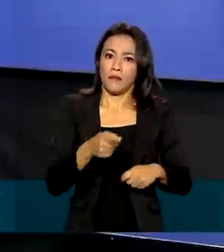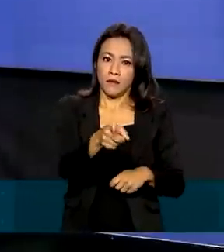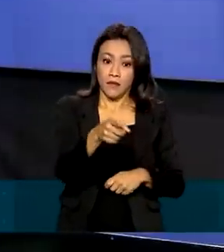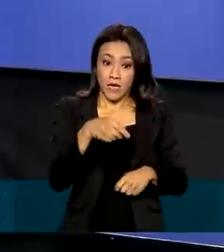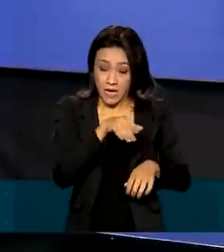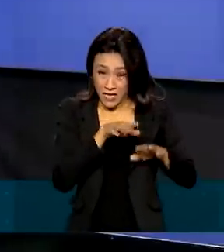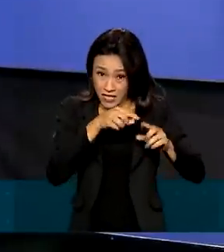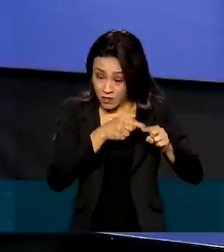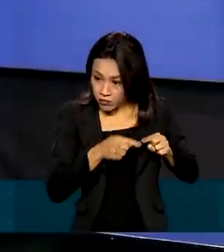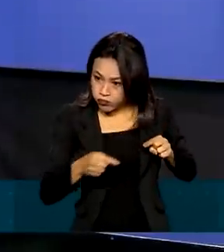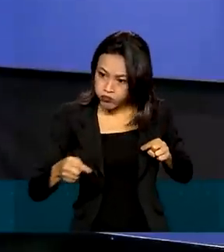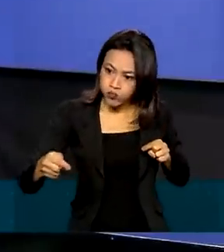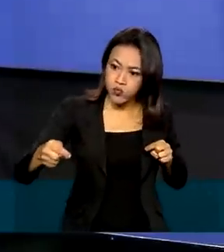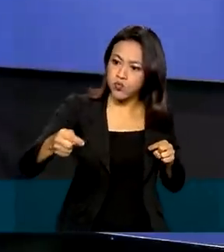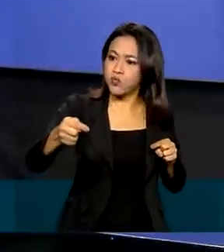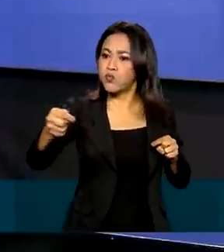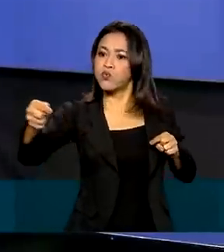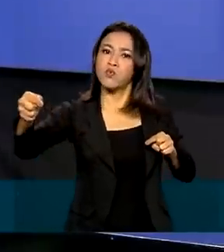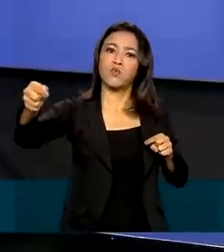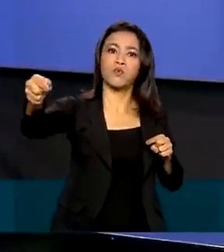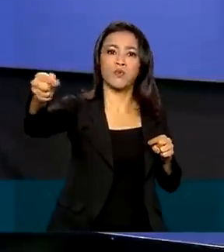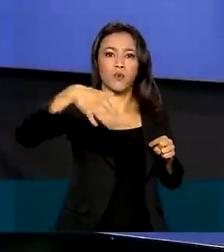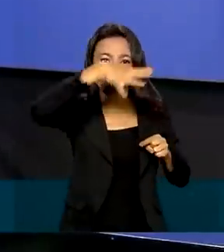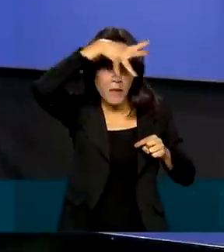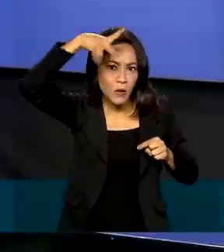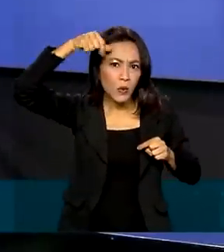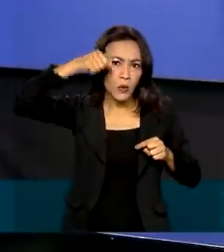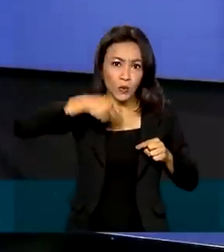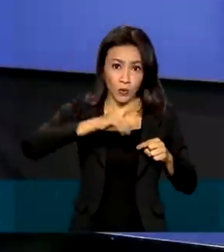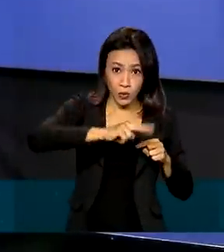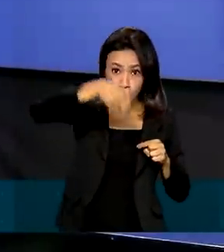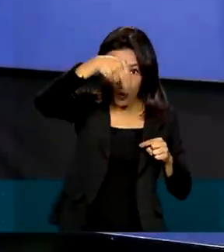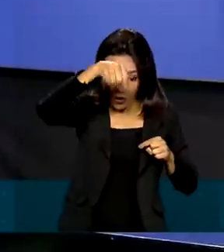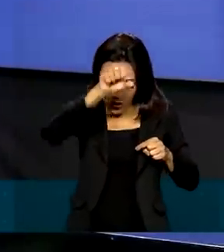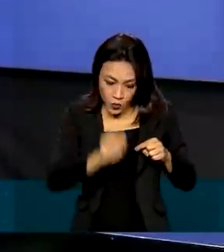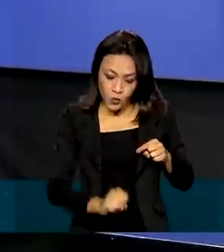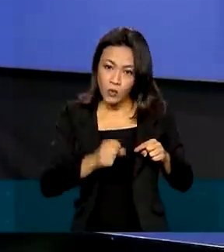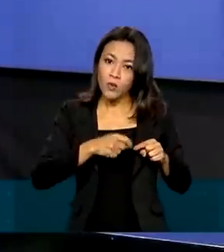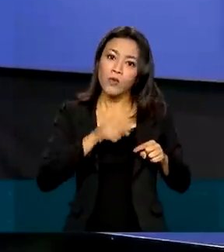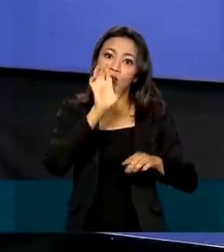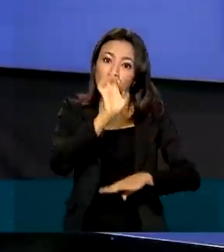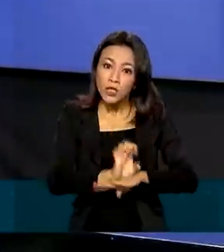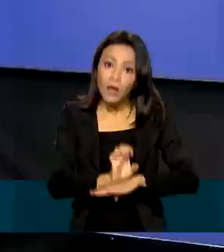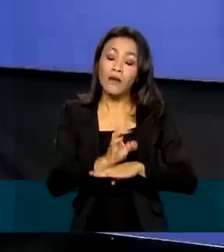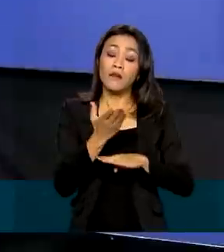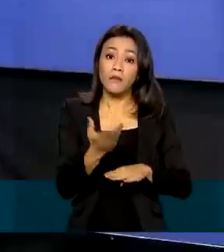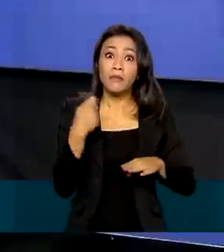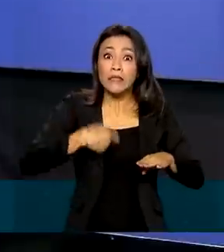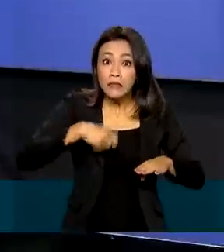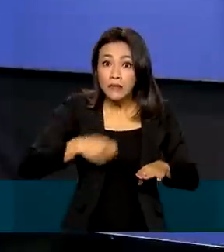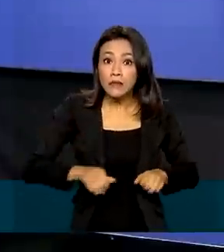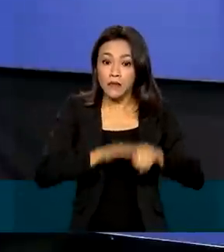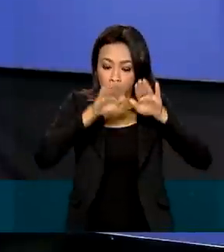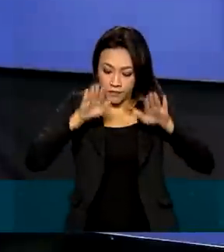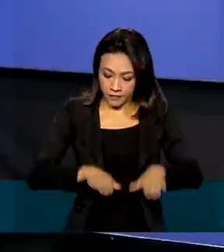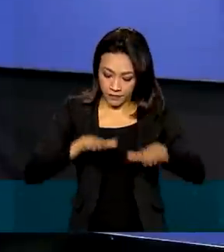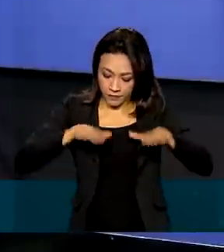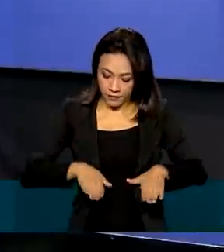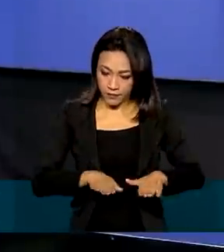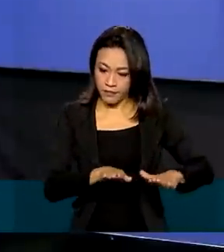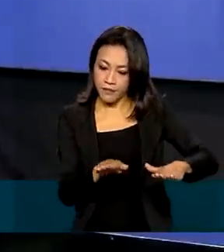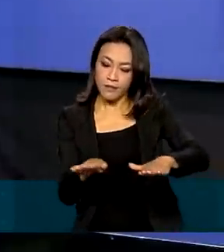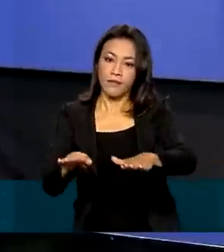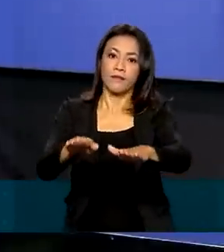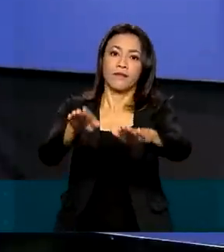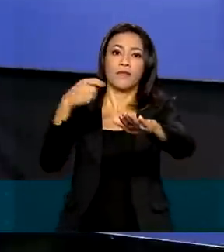eixo arterial que corta o estado do Mato Grosso de norte a sul, precisa sim estar duplicado, salvando vidas, trazendo